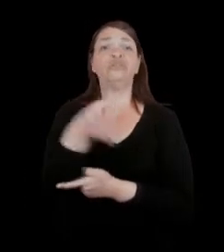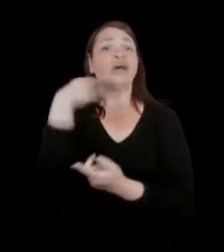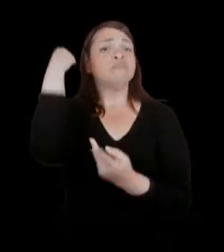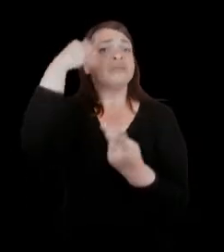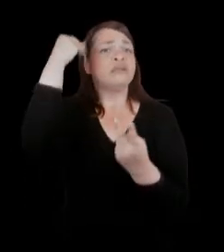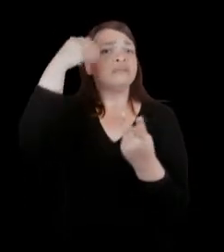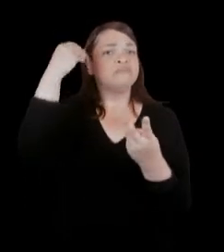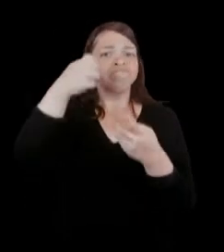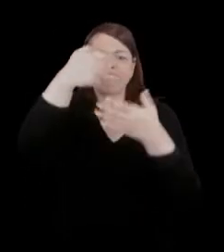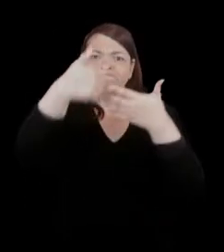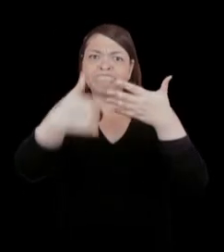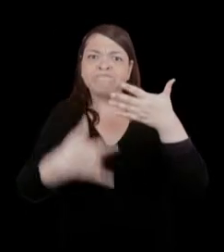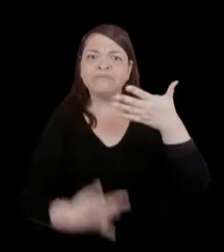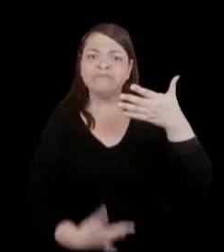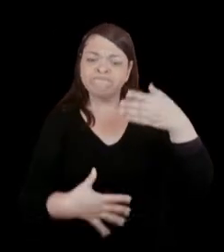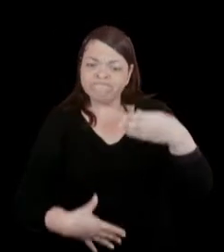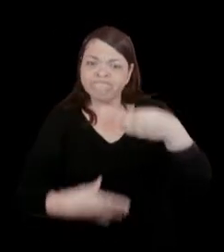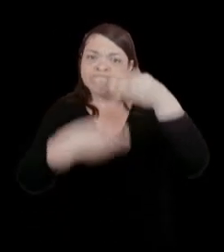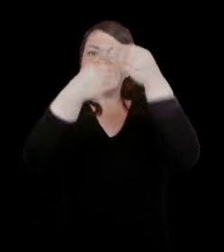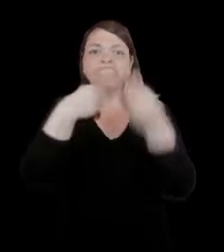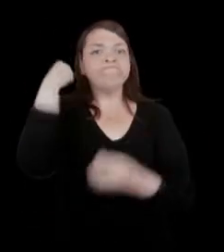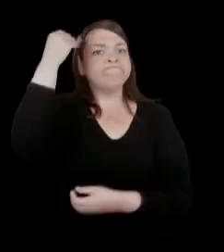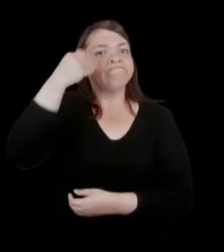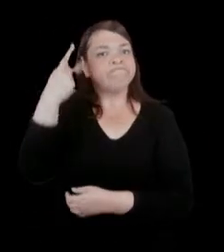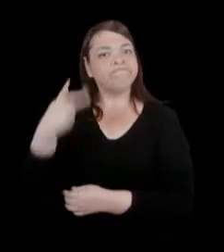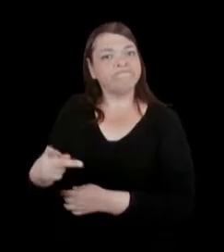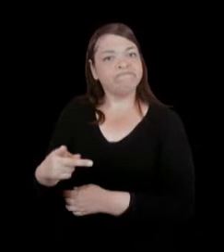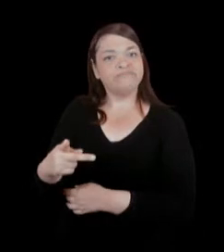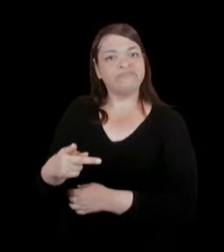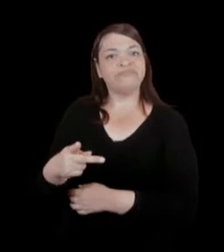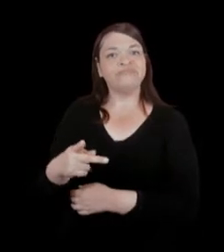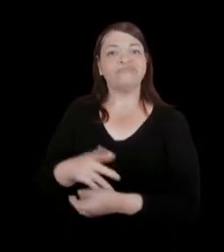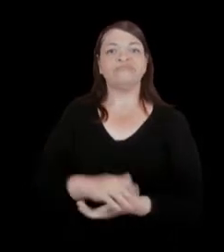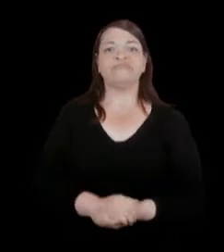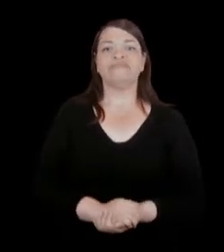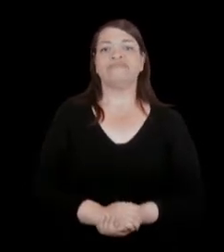dessas coisas. Imagens mostram outros projetos de Isai.